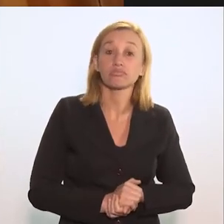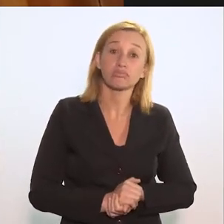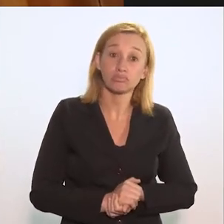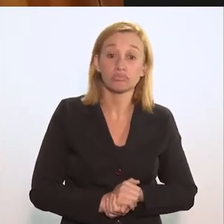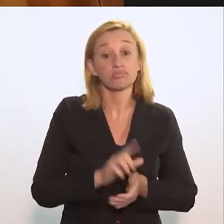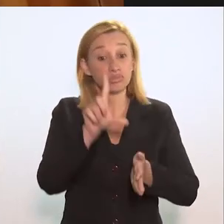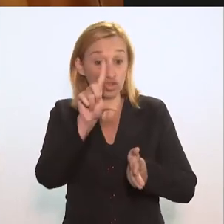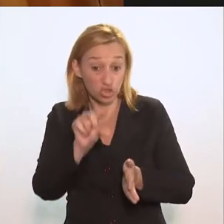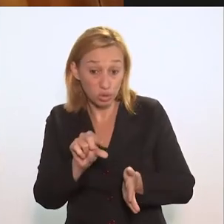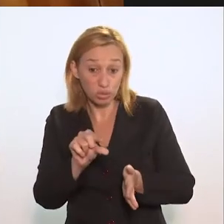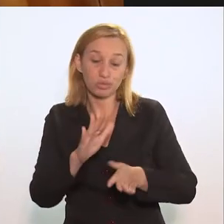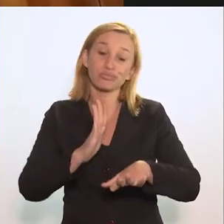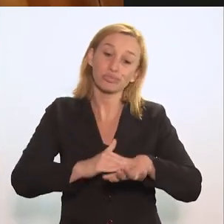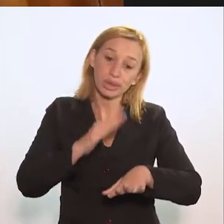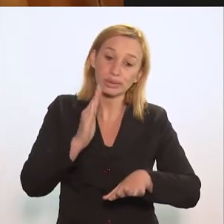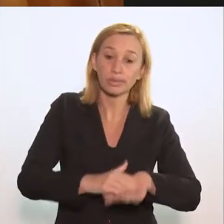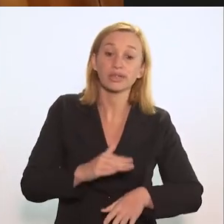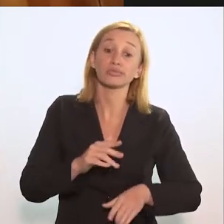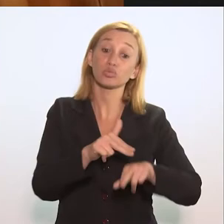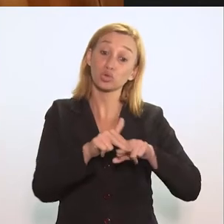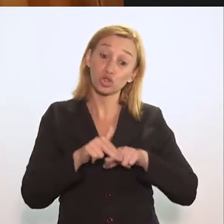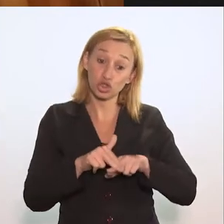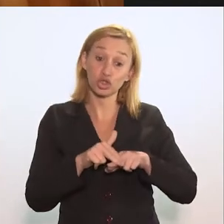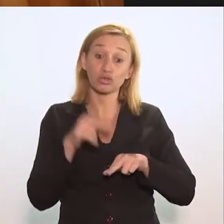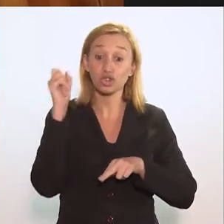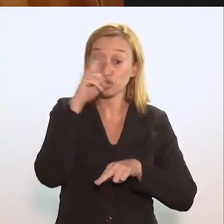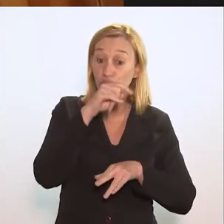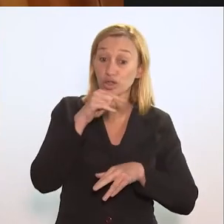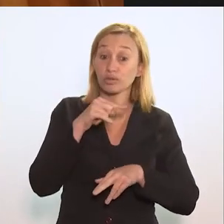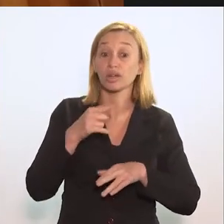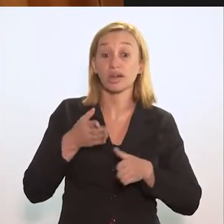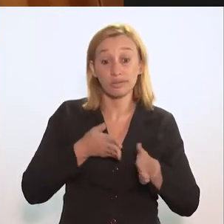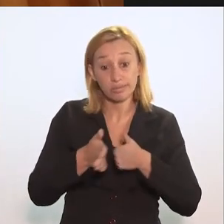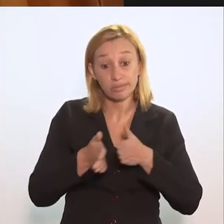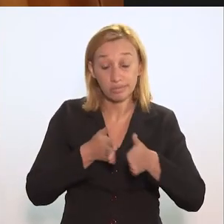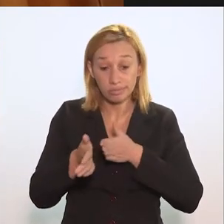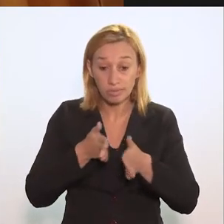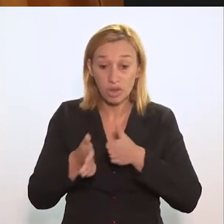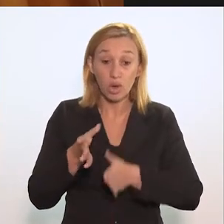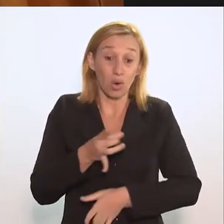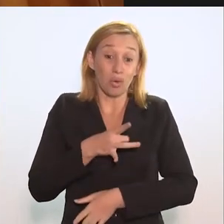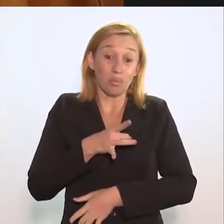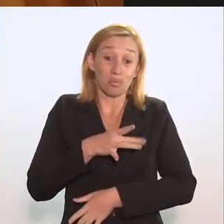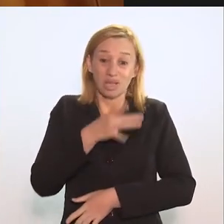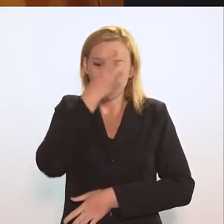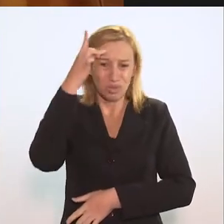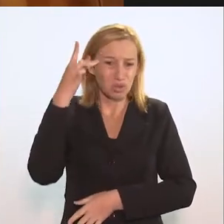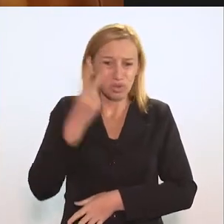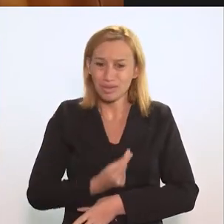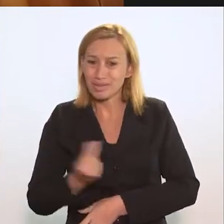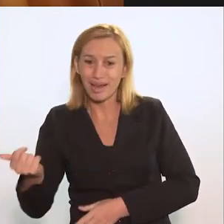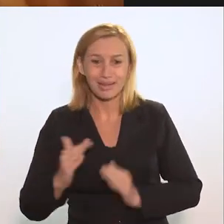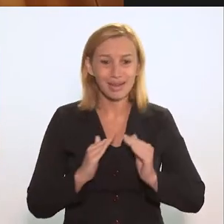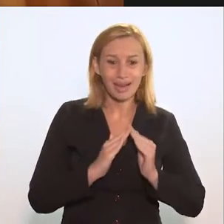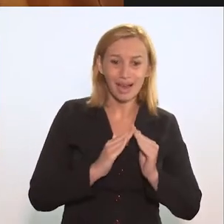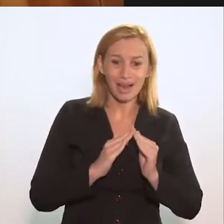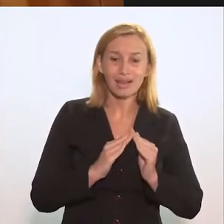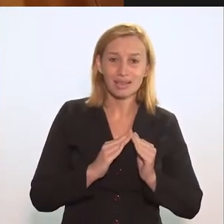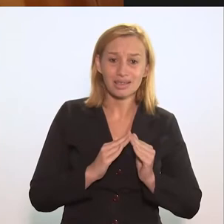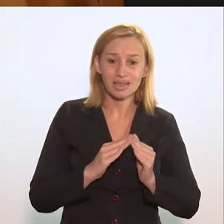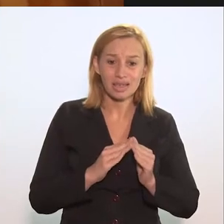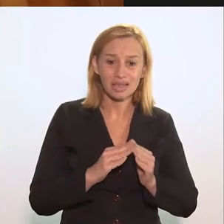acompanhamento tem sido reduzido cada vez mais por conta da dificuldade de locomoção, do medo das pessoas